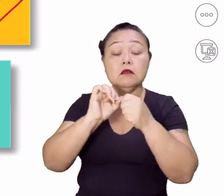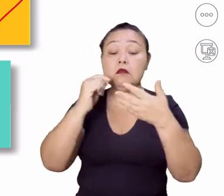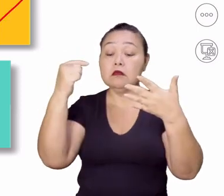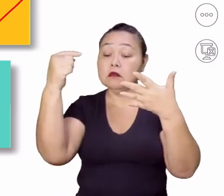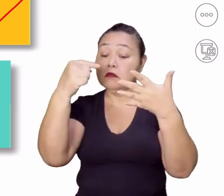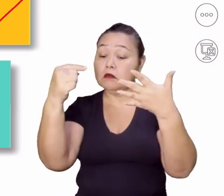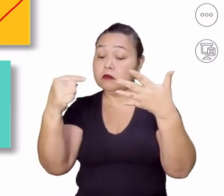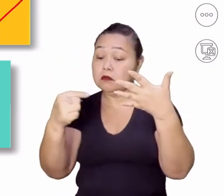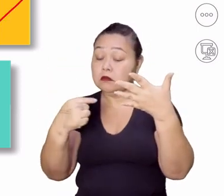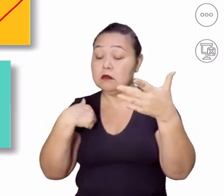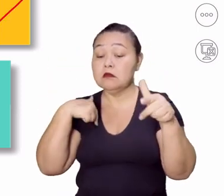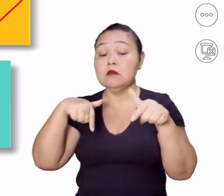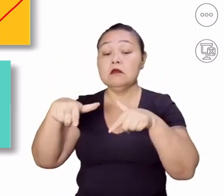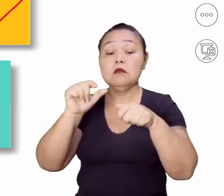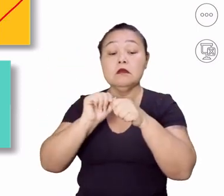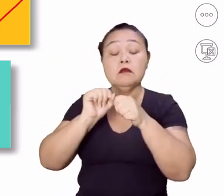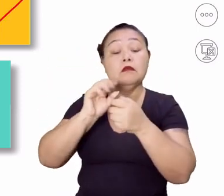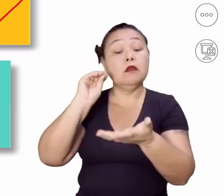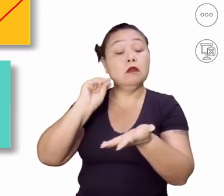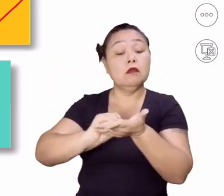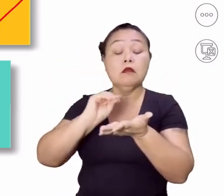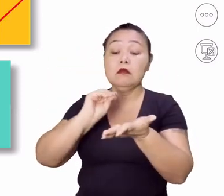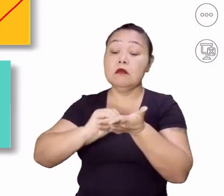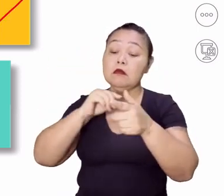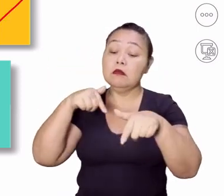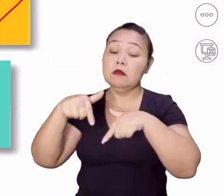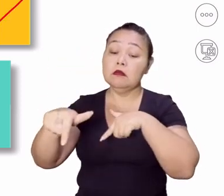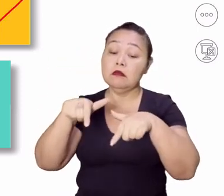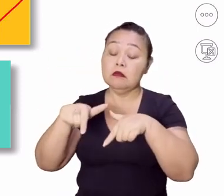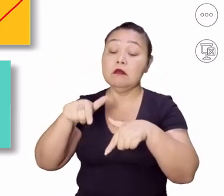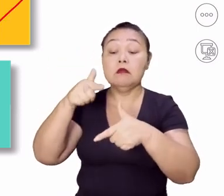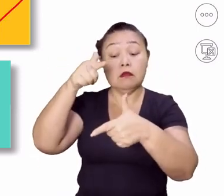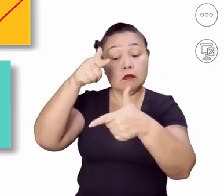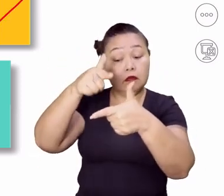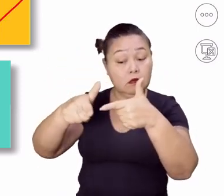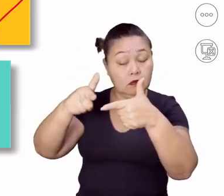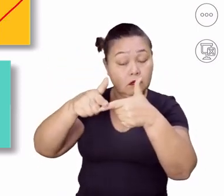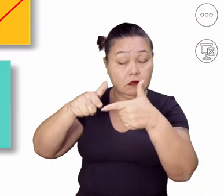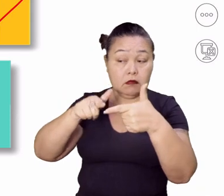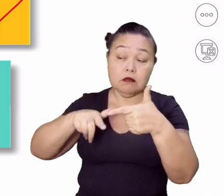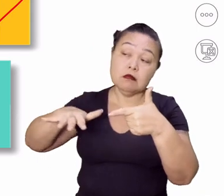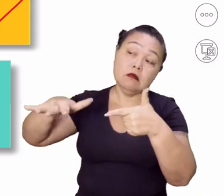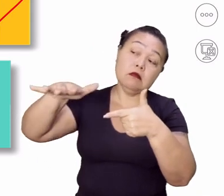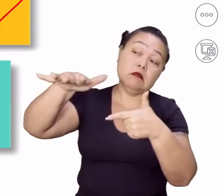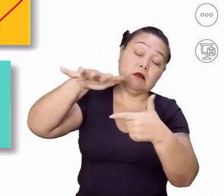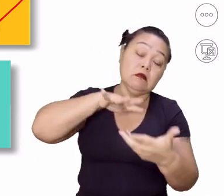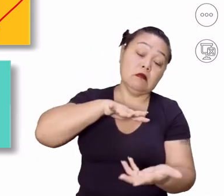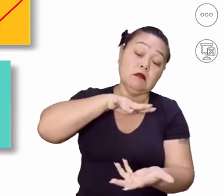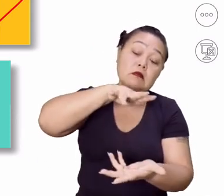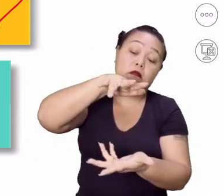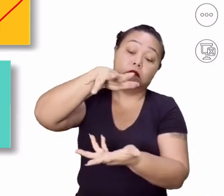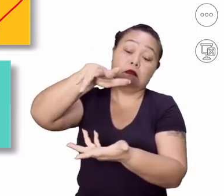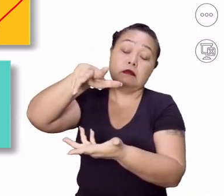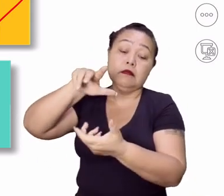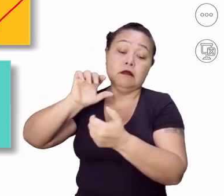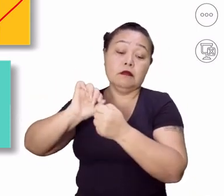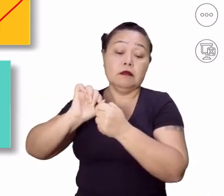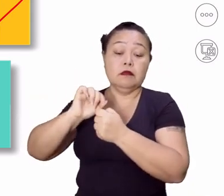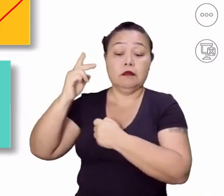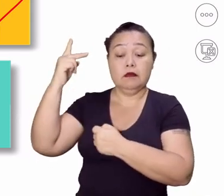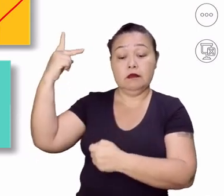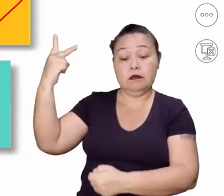sobre o desemprego como um problema mundial, não é só um problema do Brasil, tá? Nós vamos falar sobre essas duas